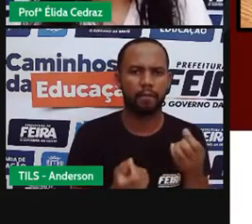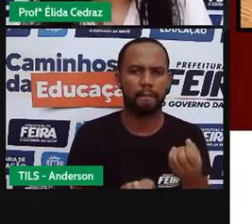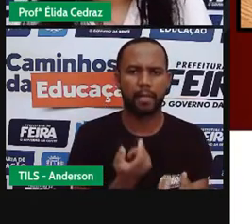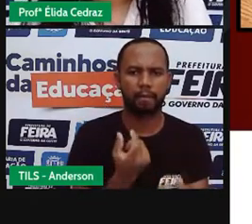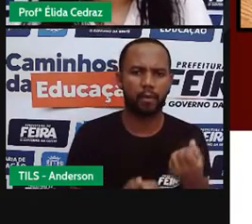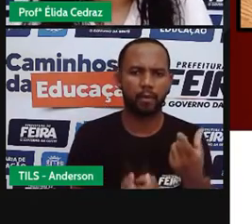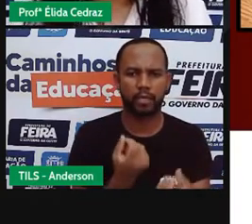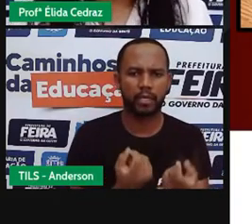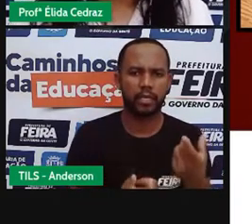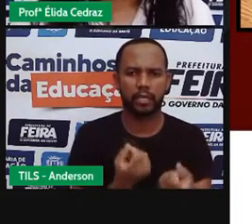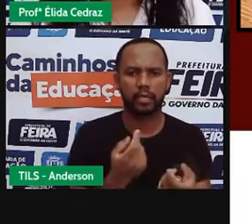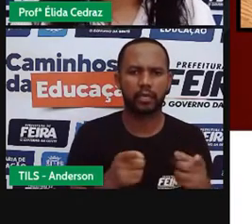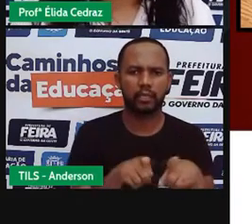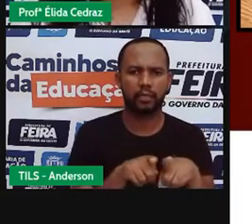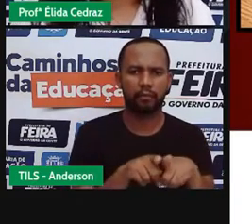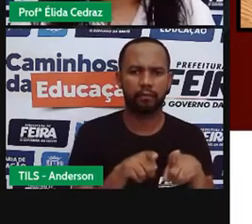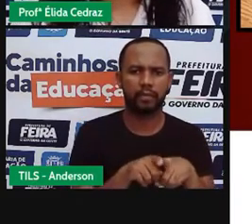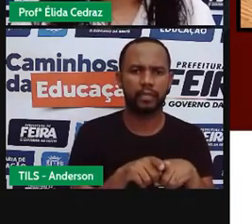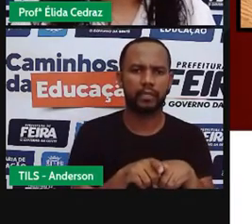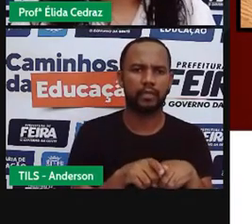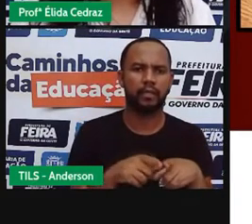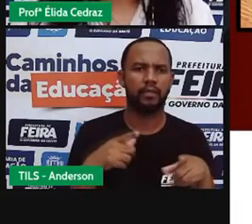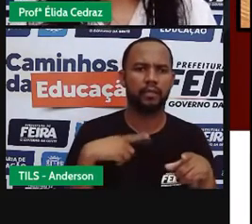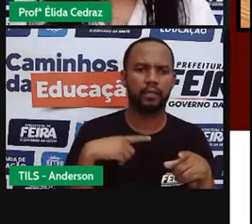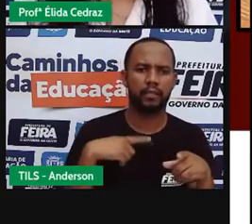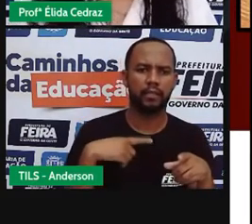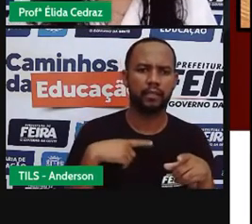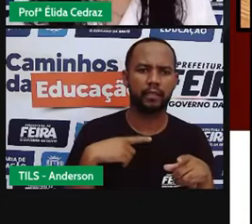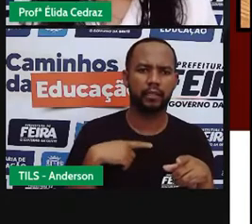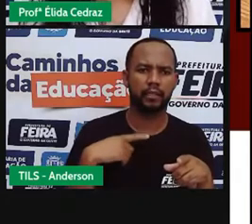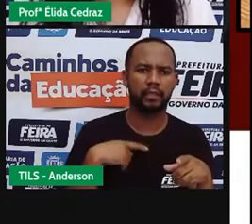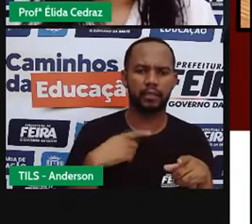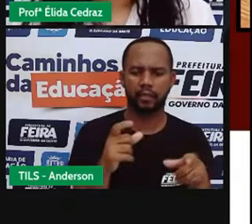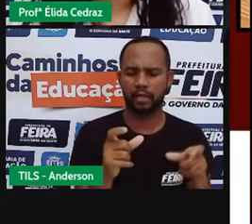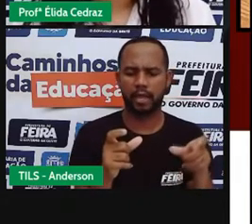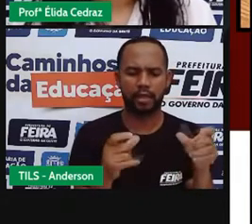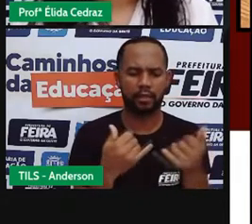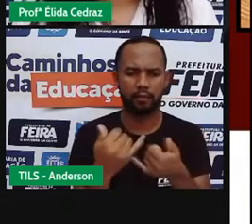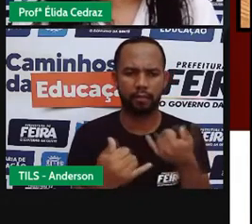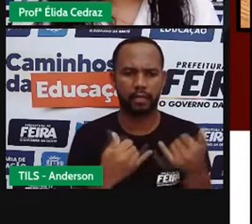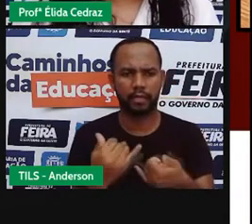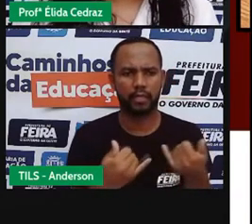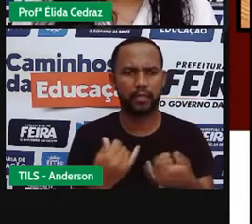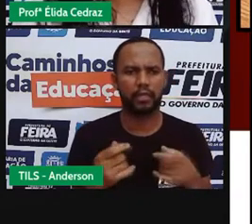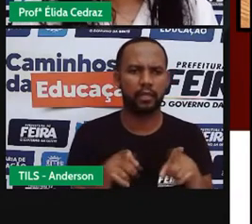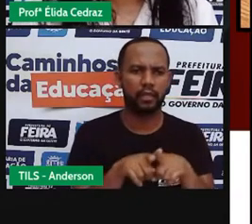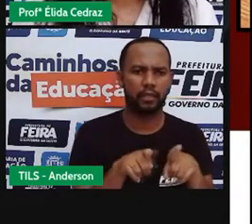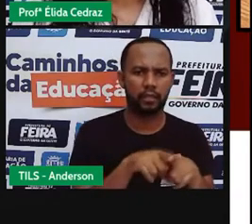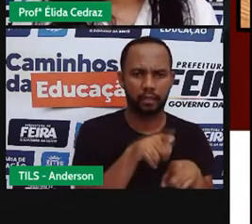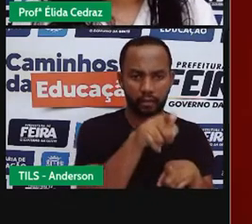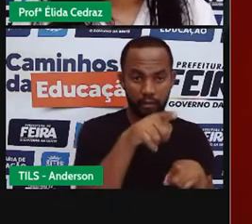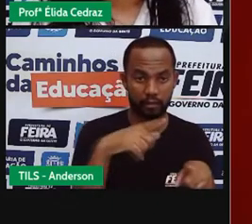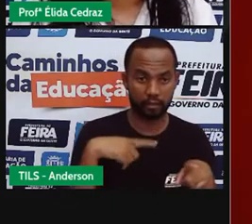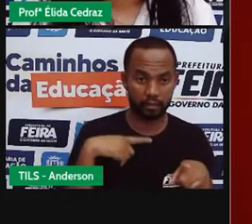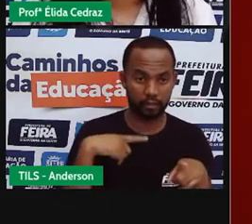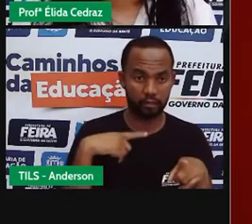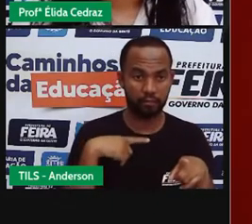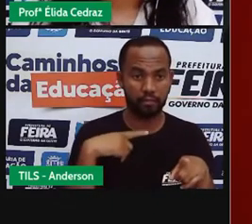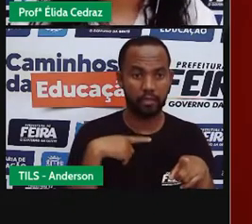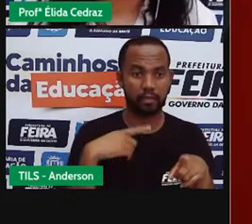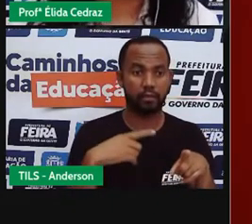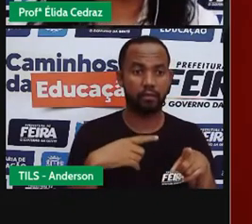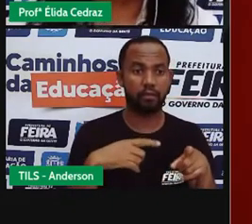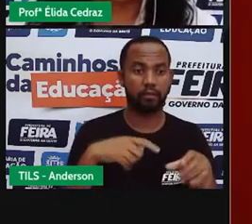de um jogo de cartas, uma receita de massinha de modelar caseira.